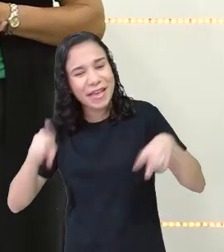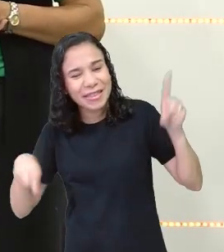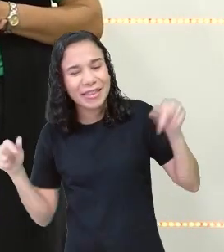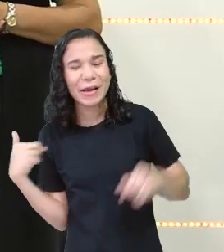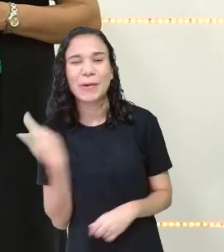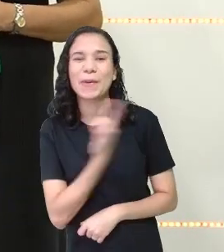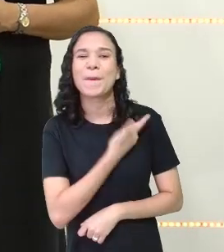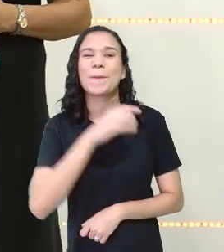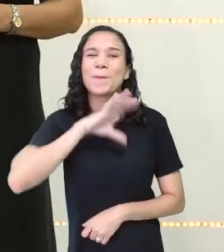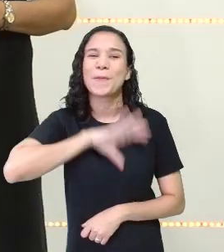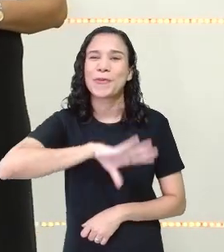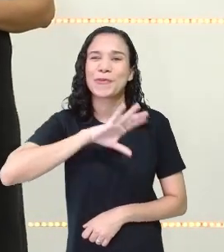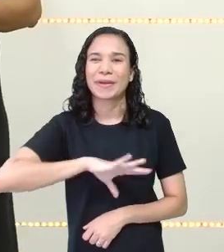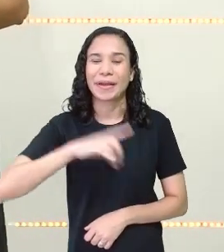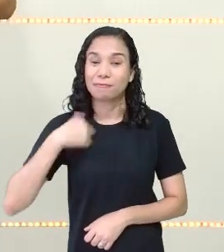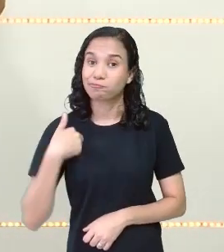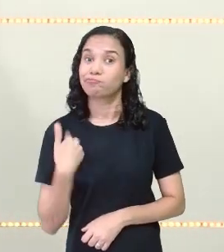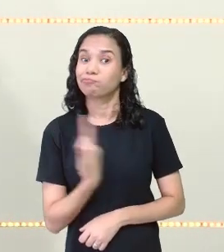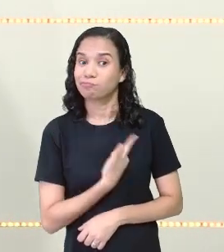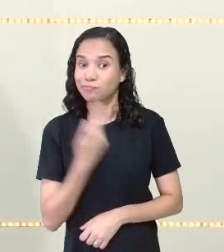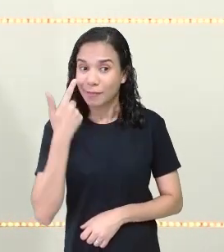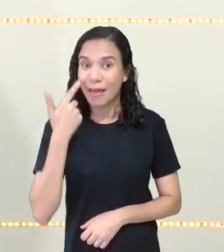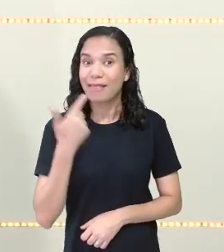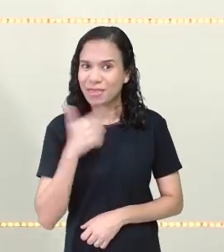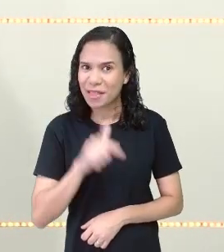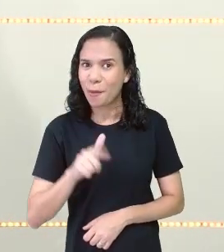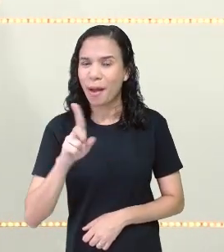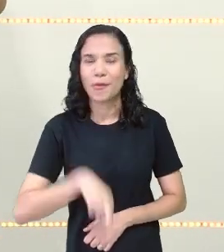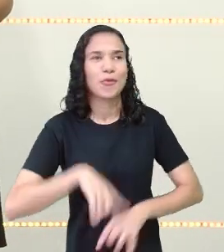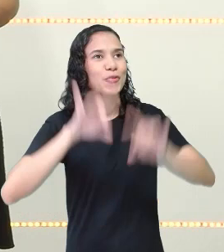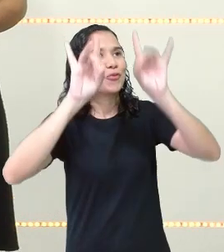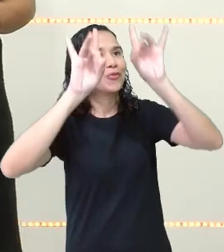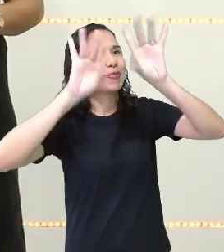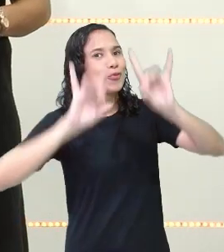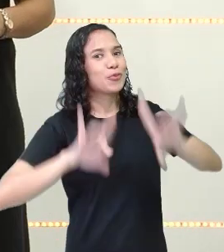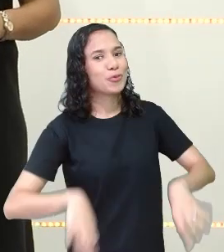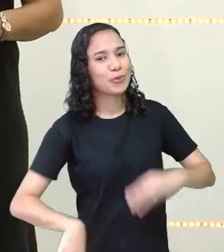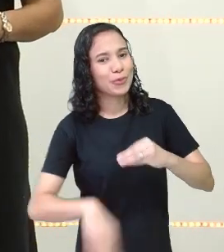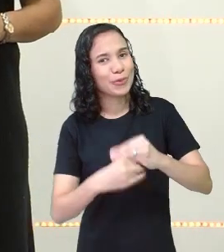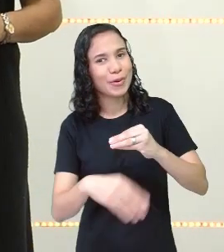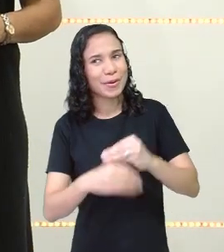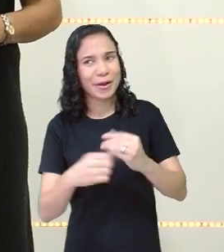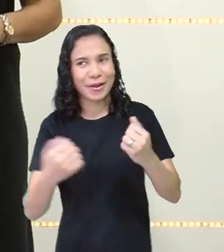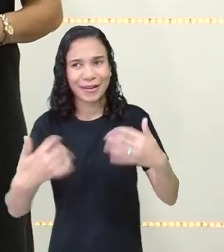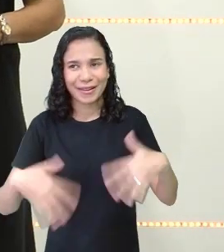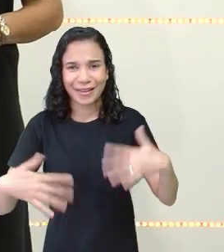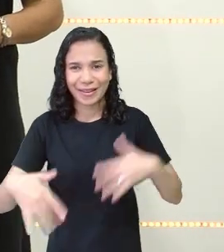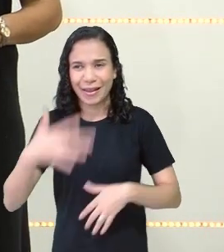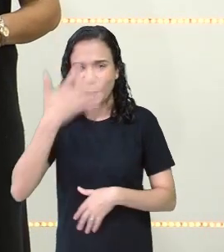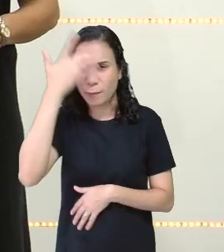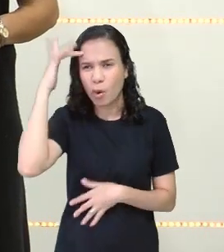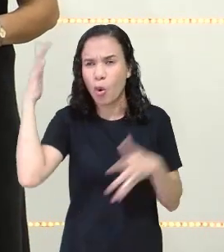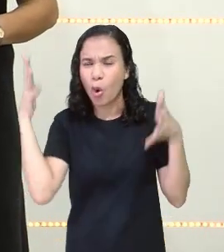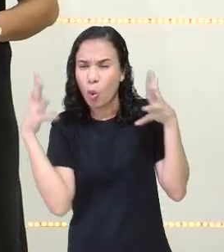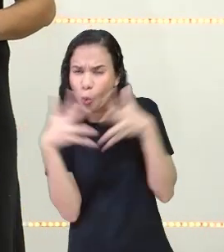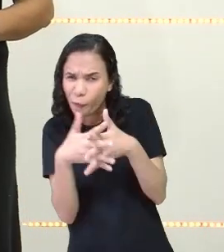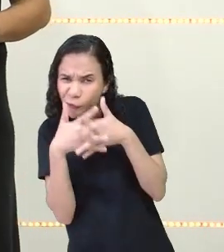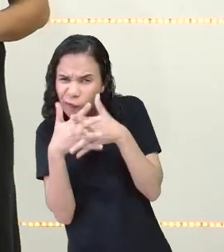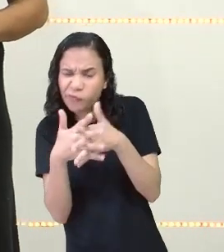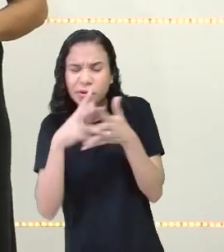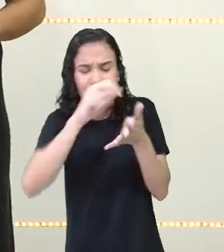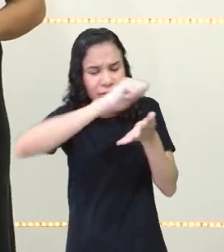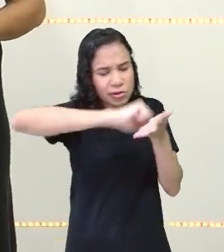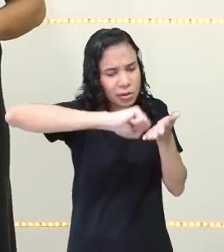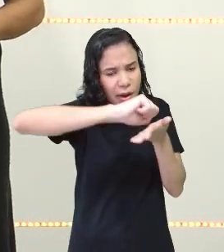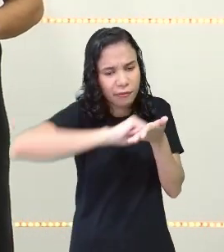nossa língua portuguesa. Olha como a nossa língua é rica. Muitas pessoas também confundem, gente, a